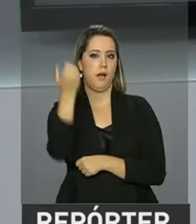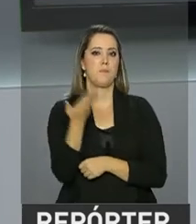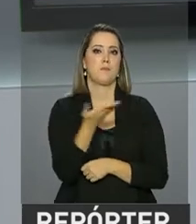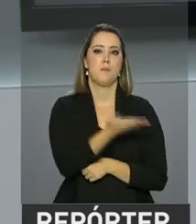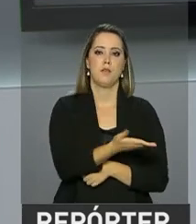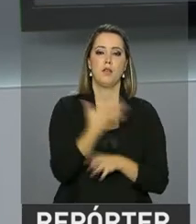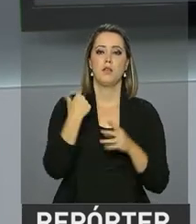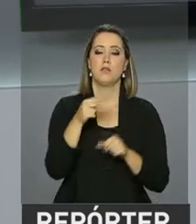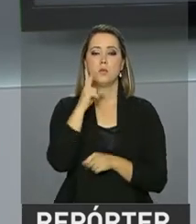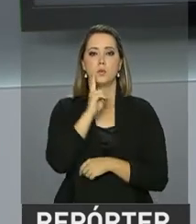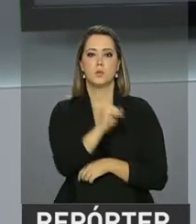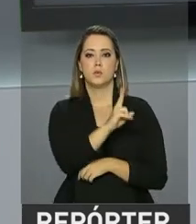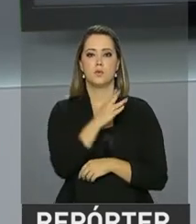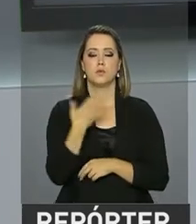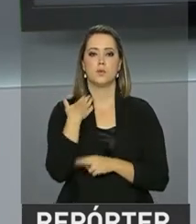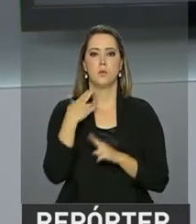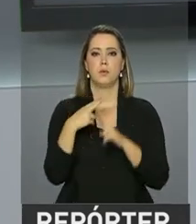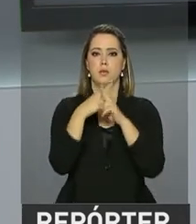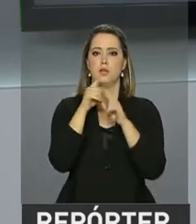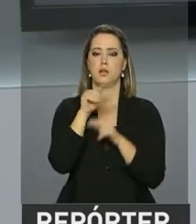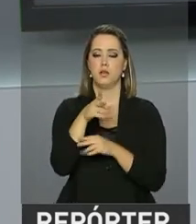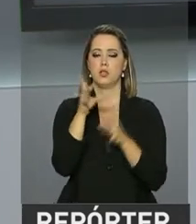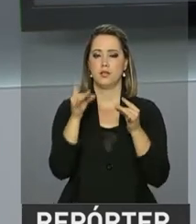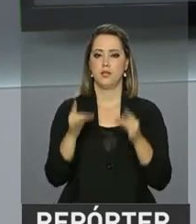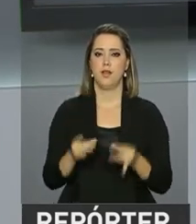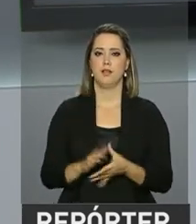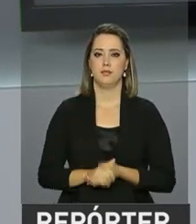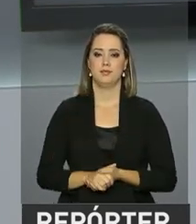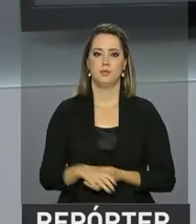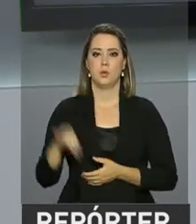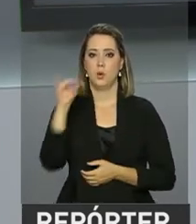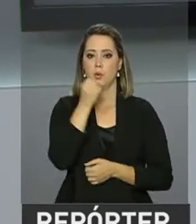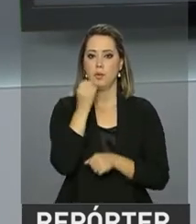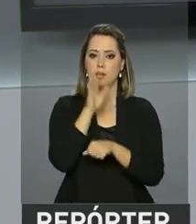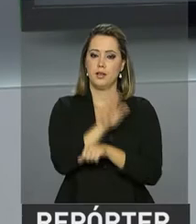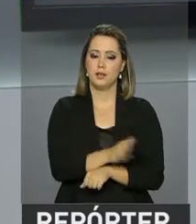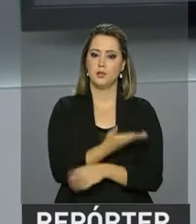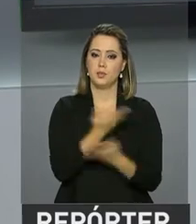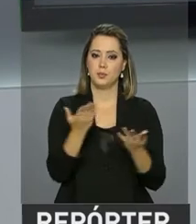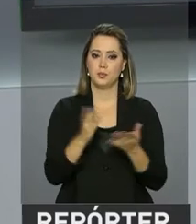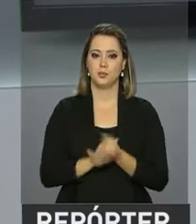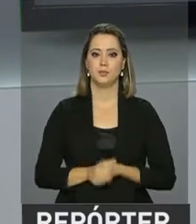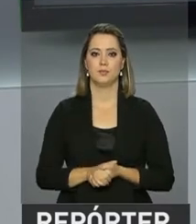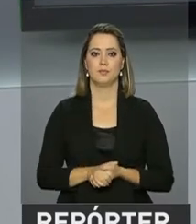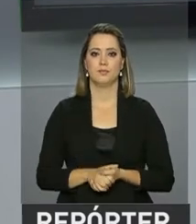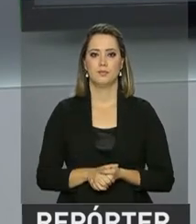com a repórter Beatriz Amidem, que tem detalhes para a gente. Olá, Beatriz. Boa tarde para você.